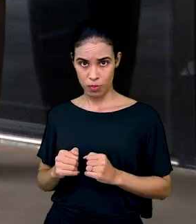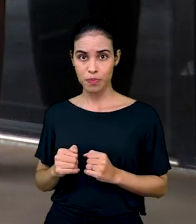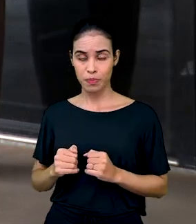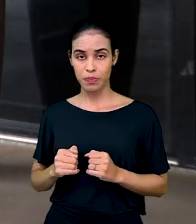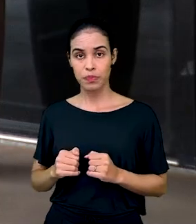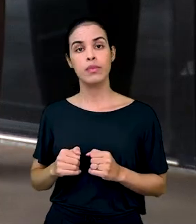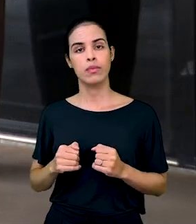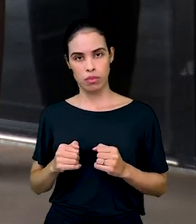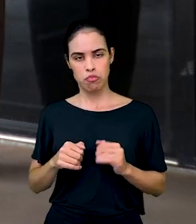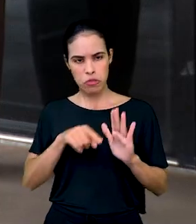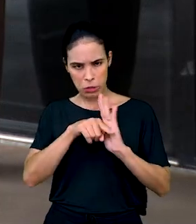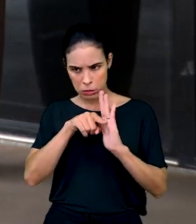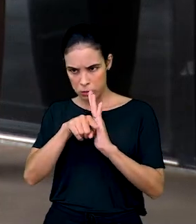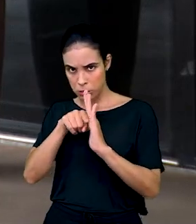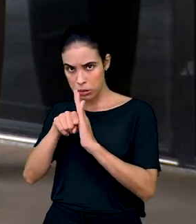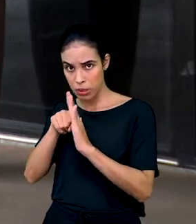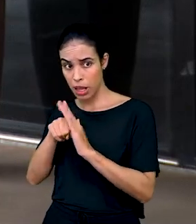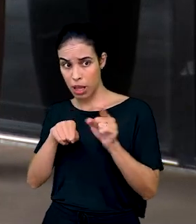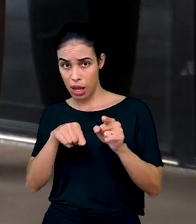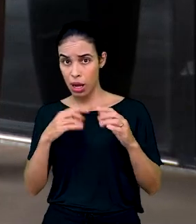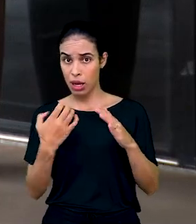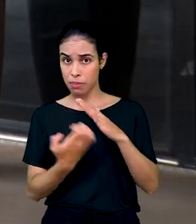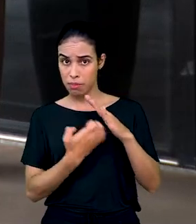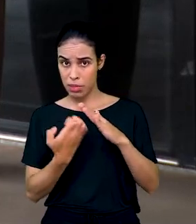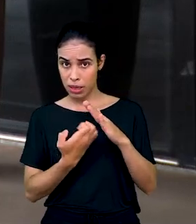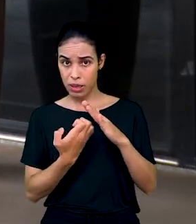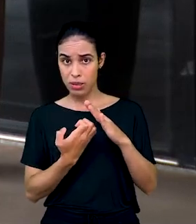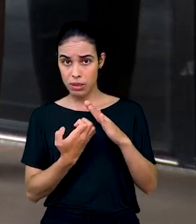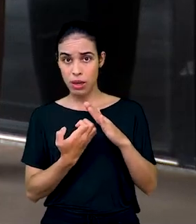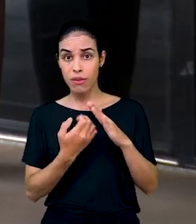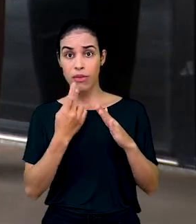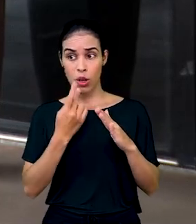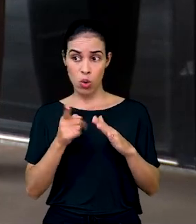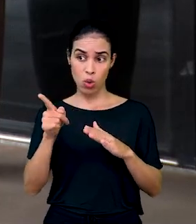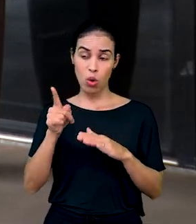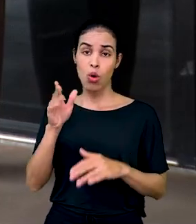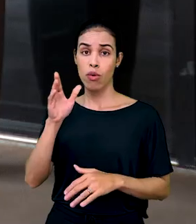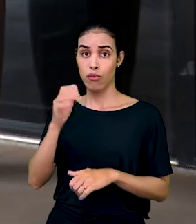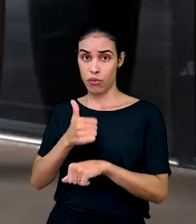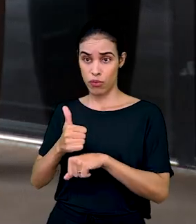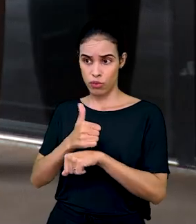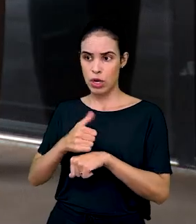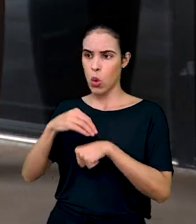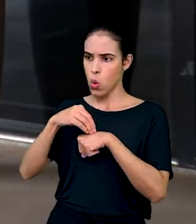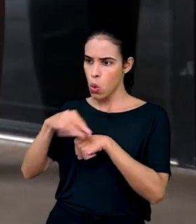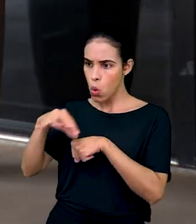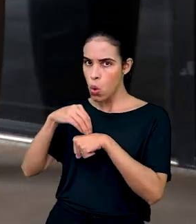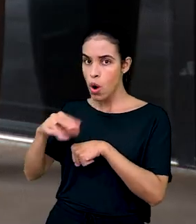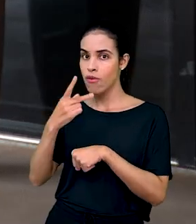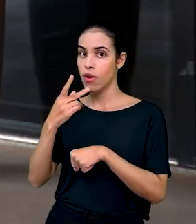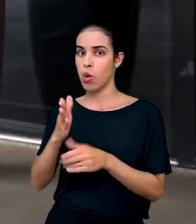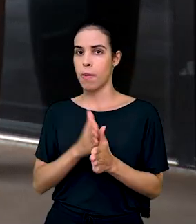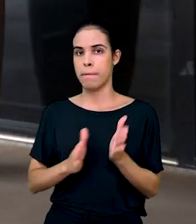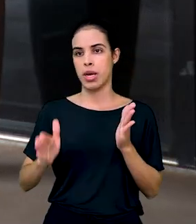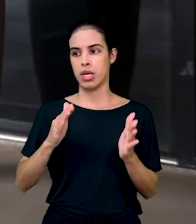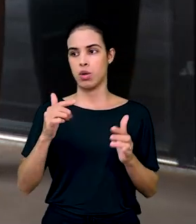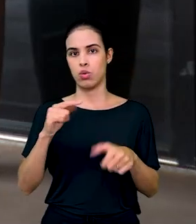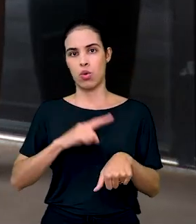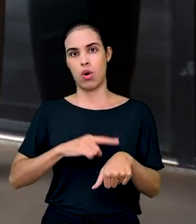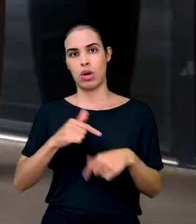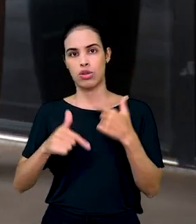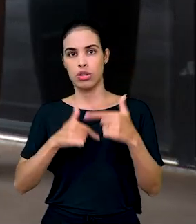das horas alegadas. Além disso, a mineradora alegou que o profissional foi orientado sobre a duração do